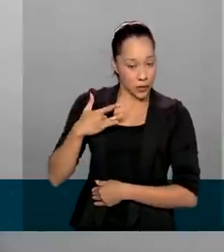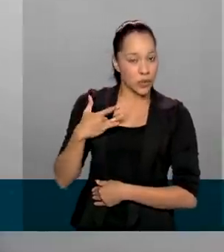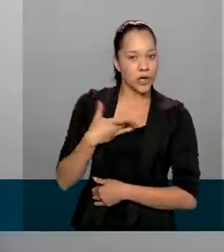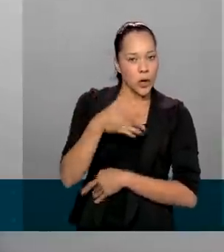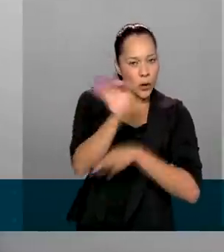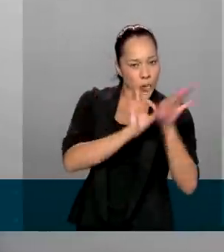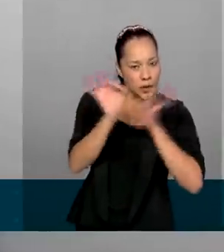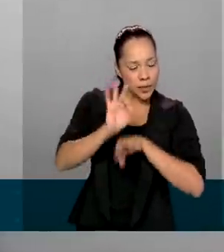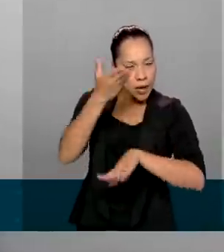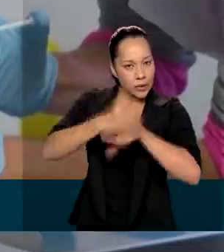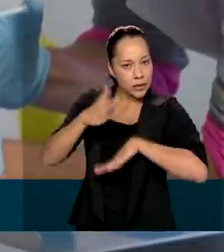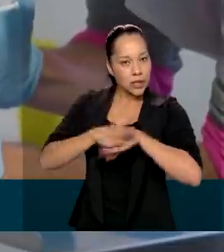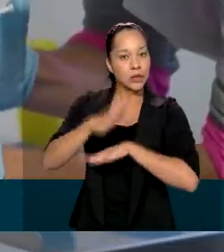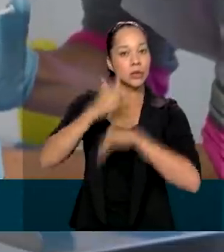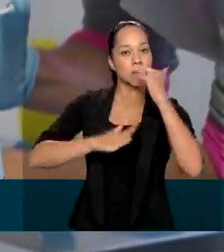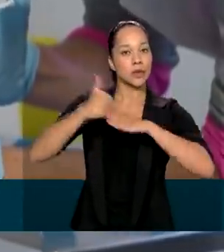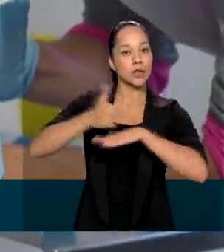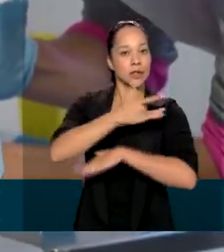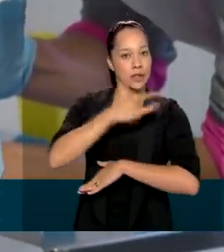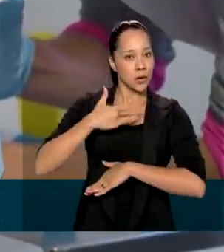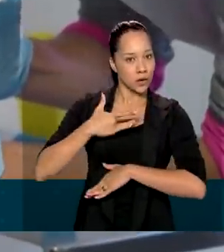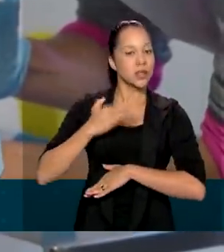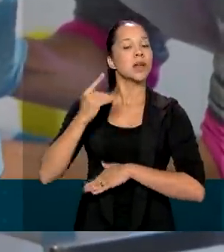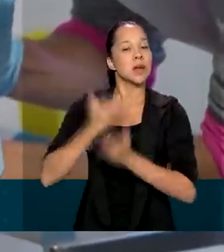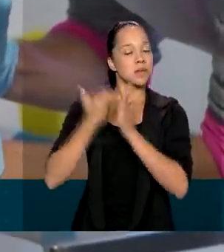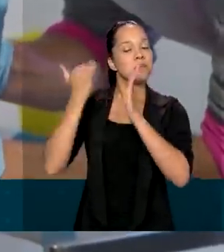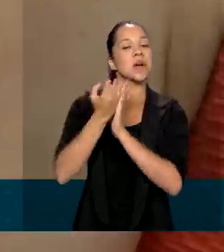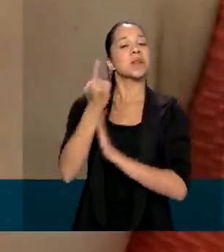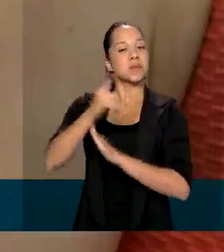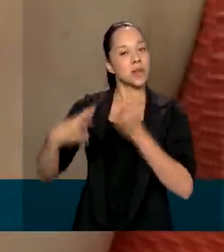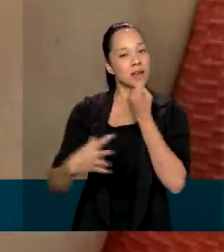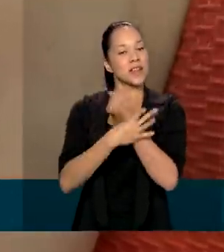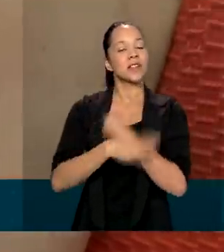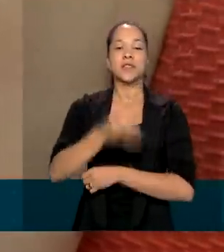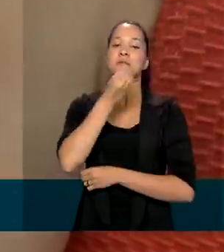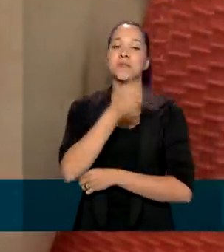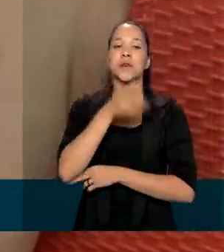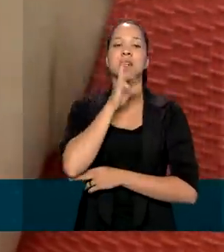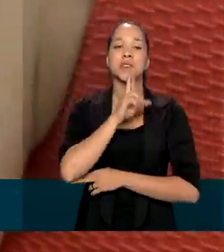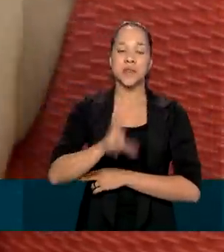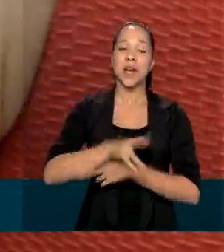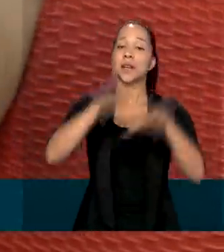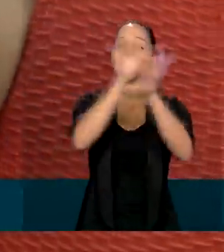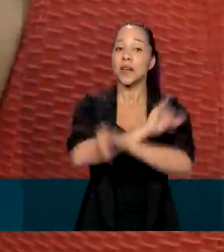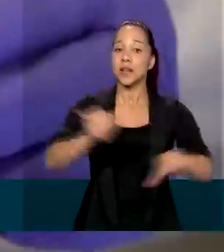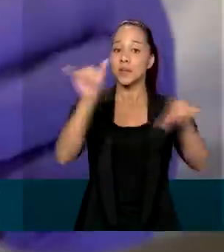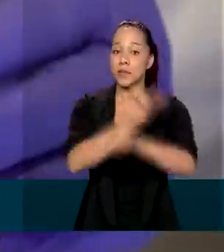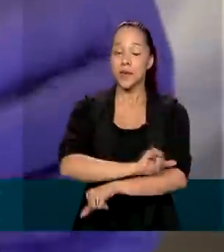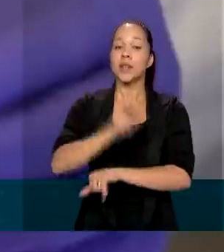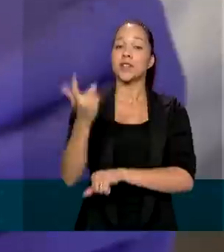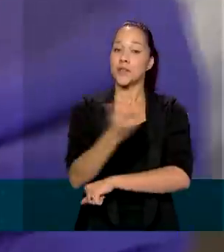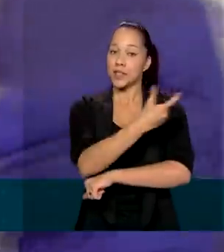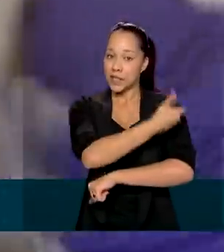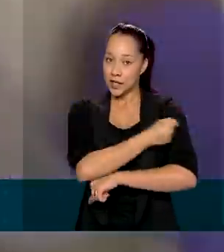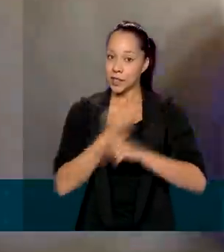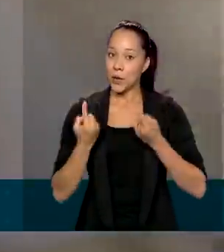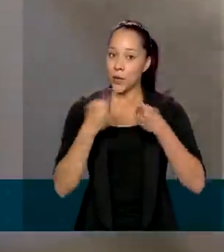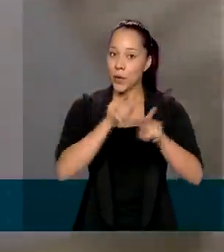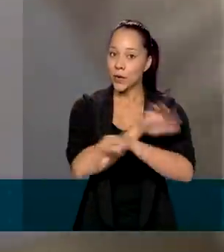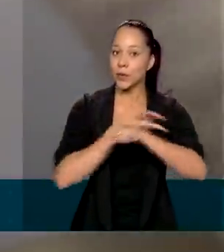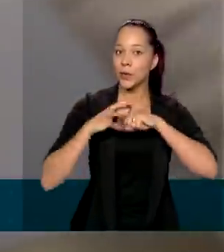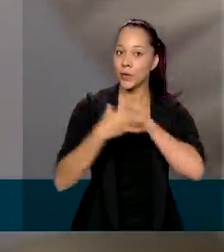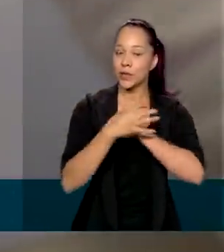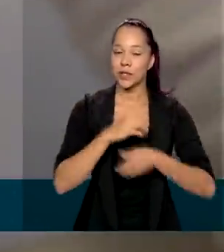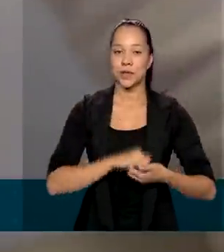dos profissionais de saúde é mais um fator para garantir um bom resultado na campanha de vacinação contra a